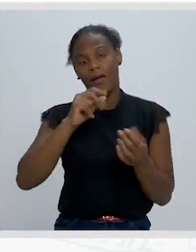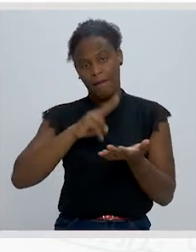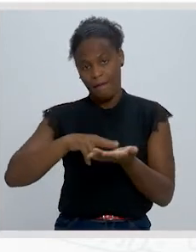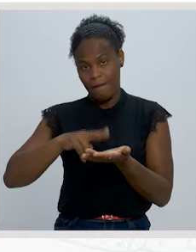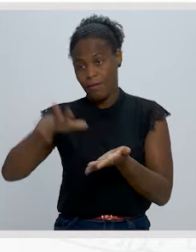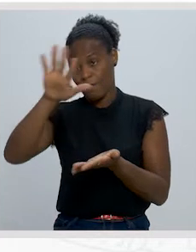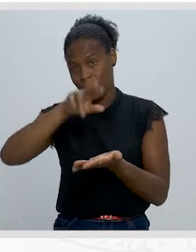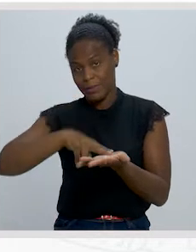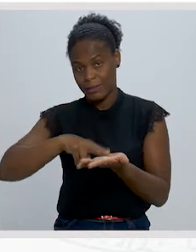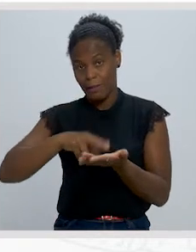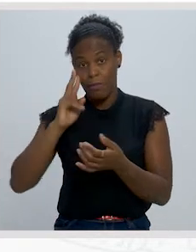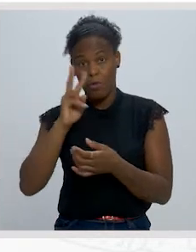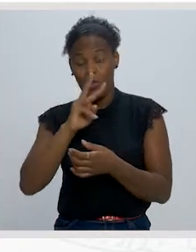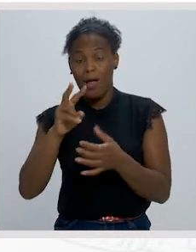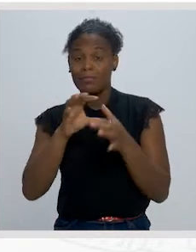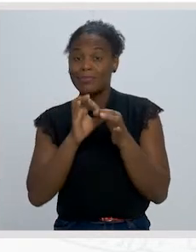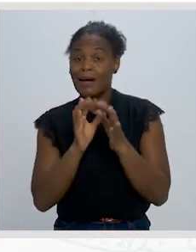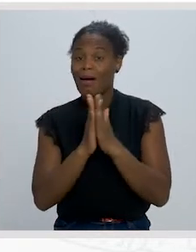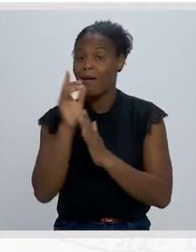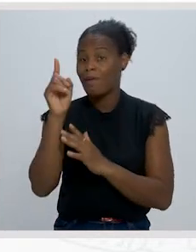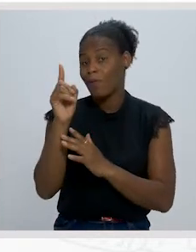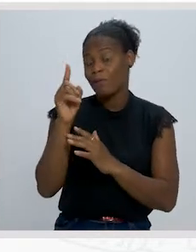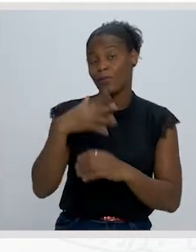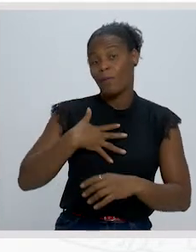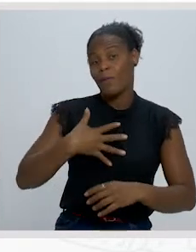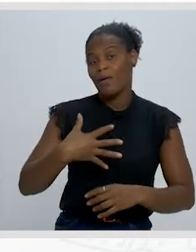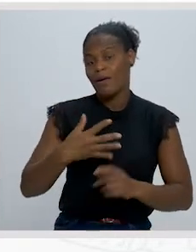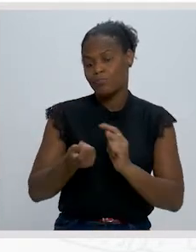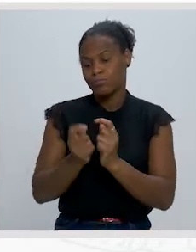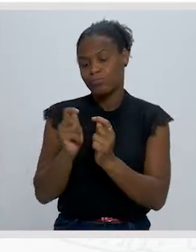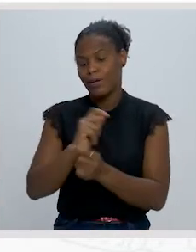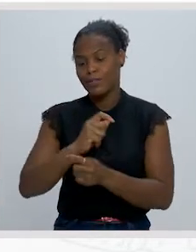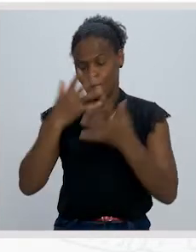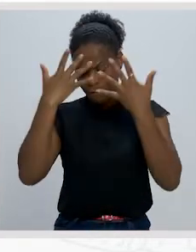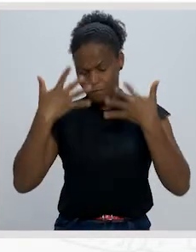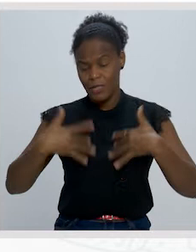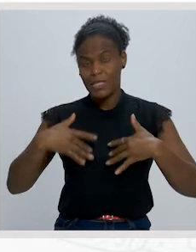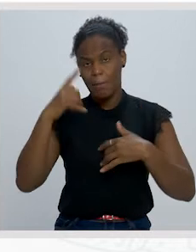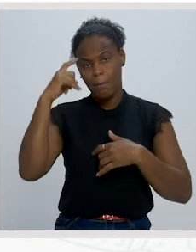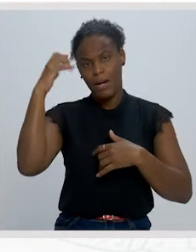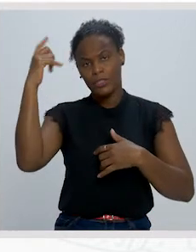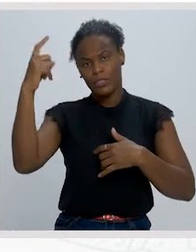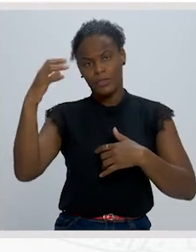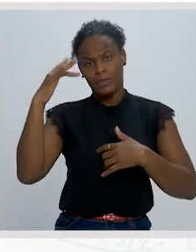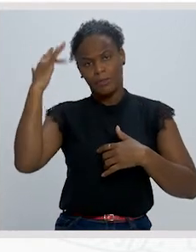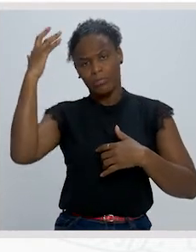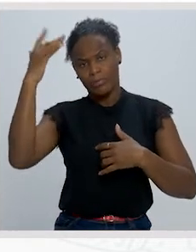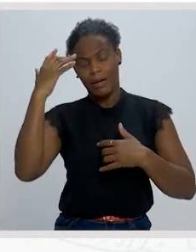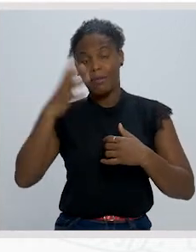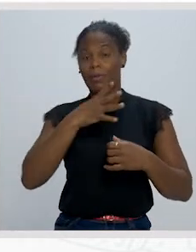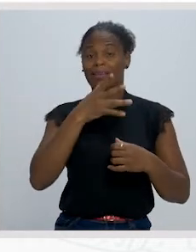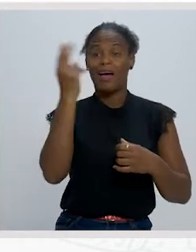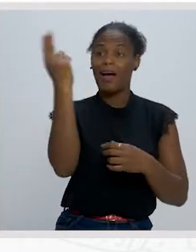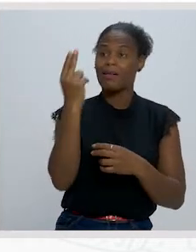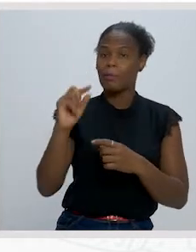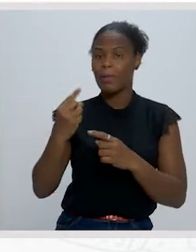Procura a espiritualidade, a transcendência física, a imaginação, proclama o ideal da arte pela arte